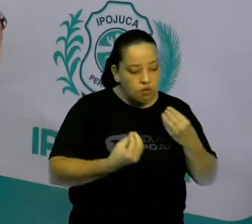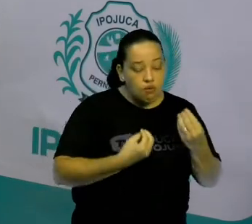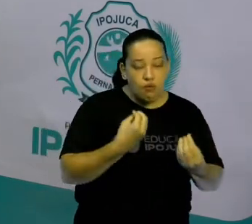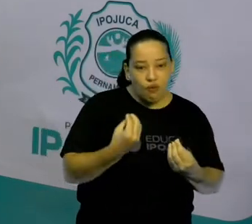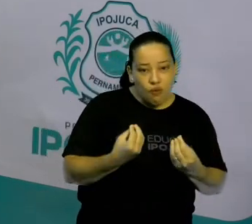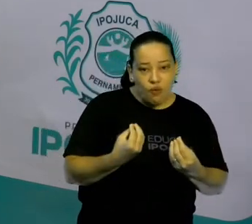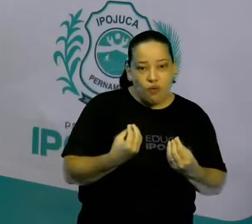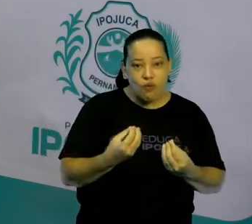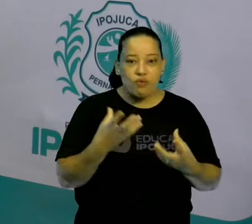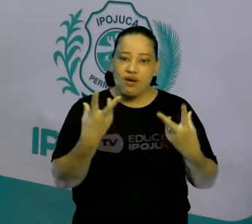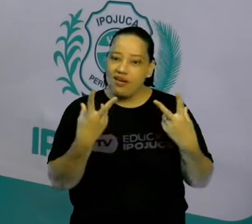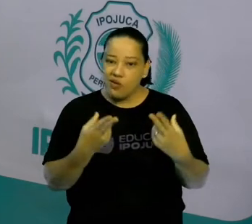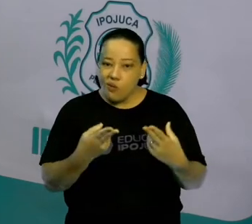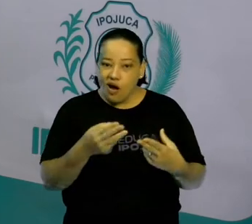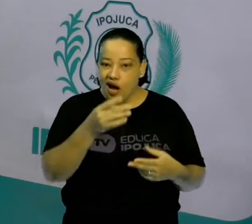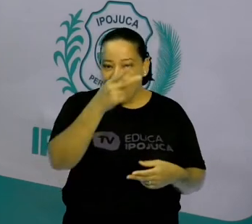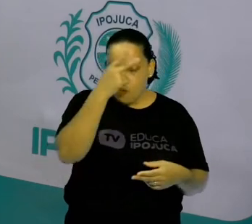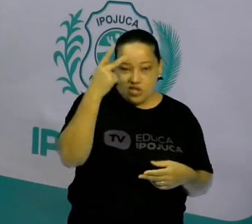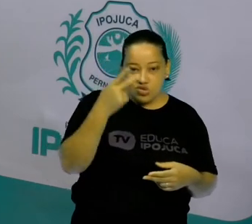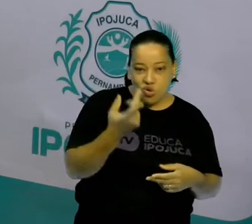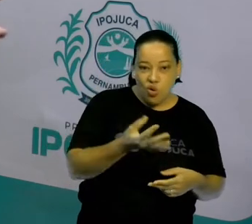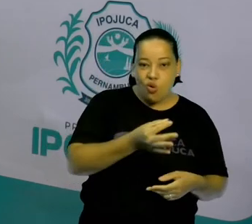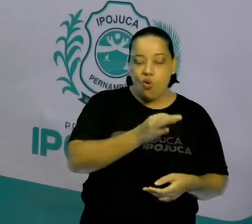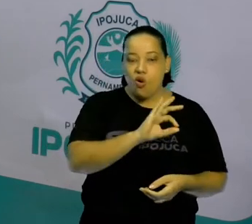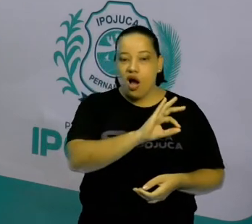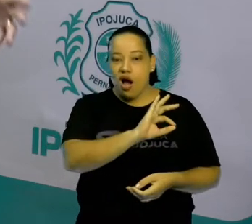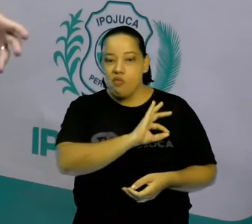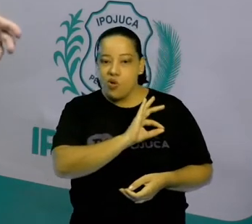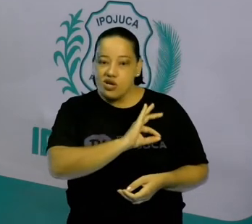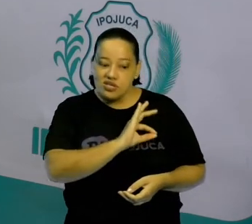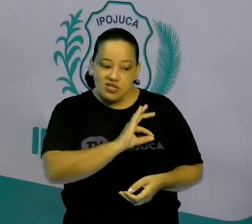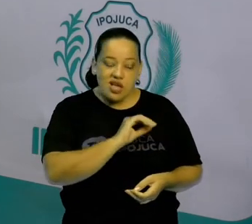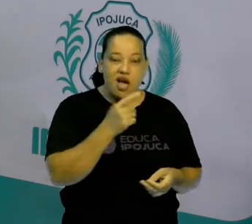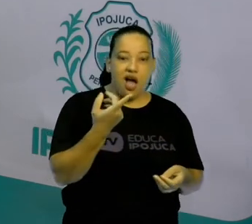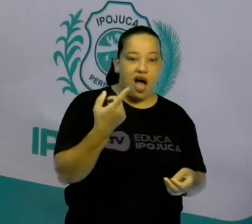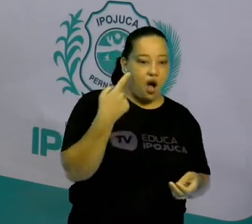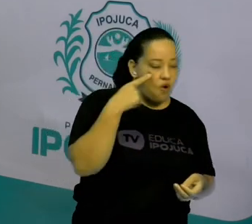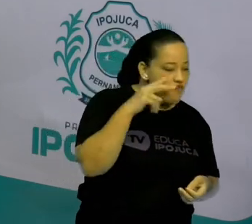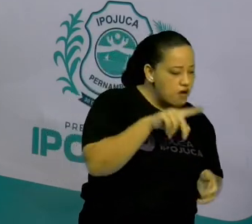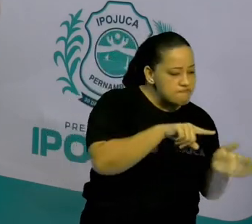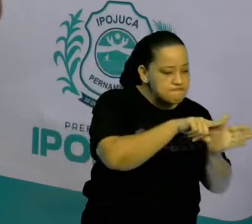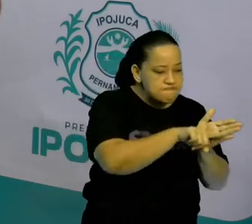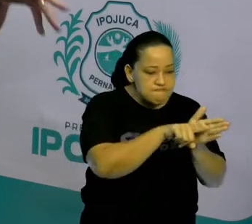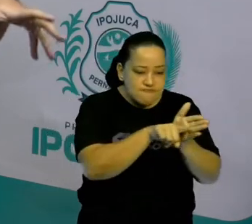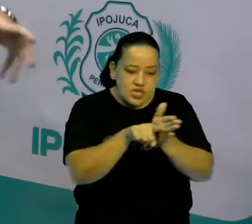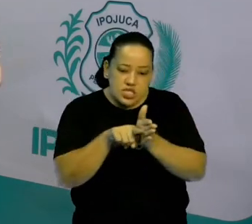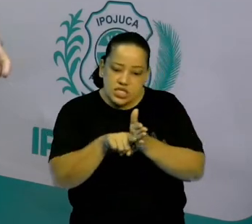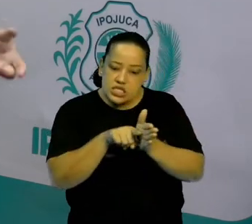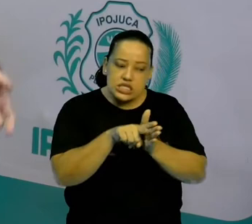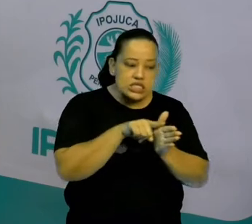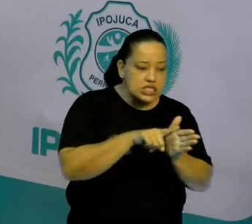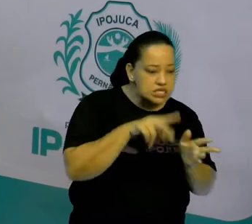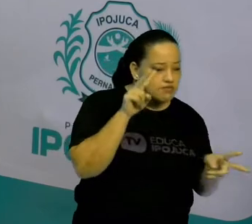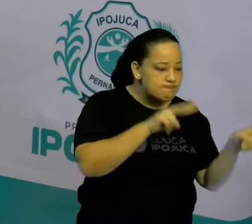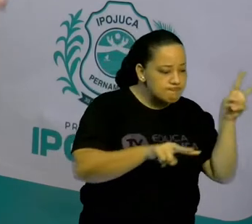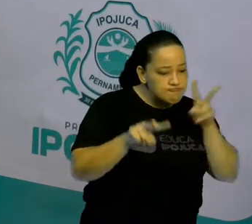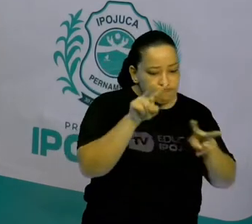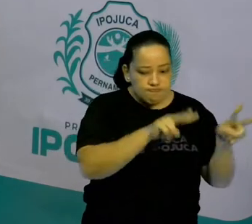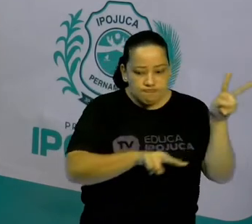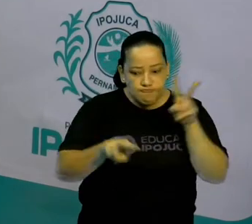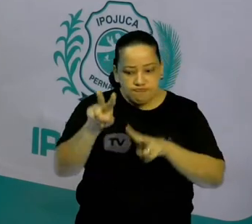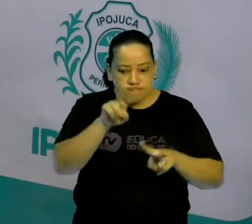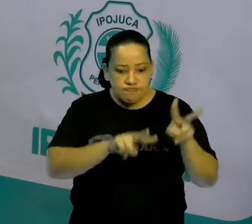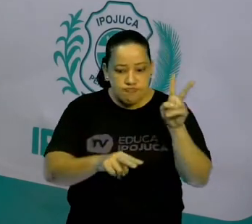detetive ou um policial que investiga um crime. Ele vai utilizar aqueles vestígios para descobrir algo que